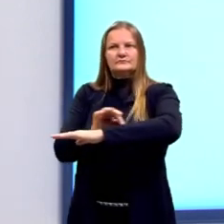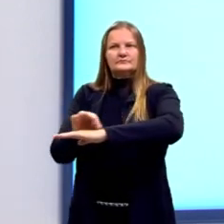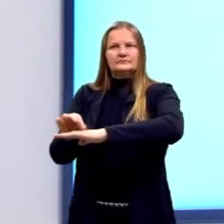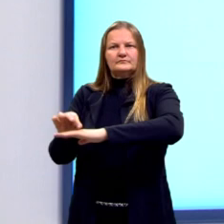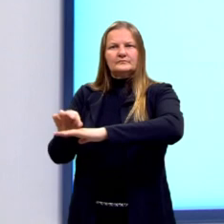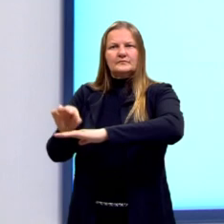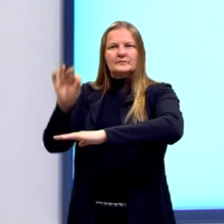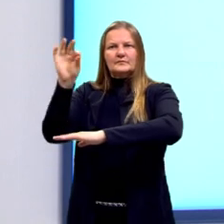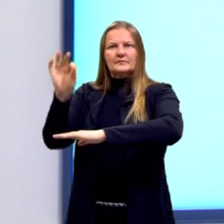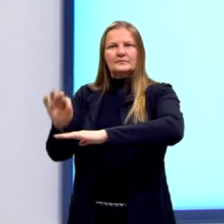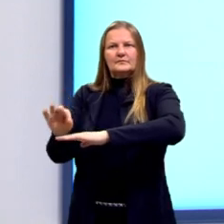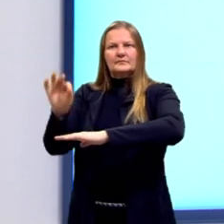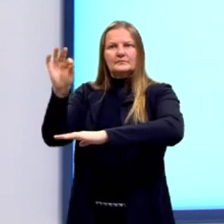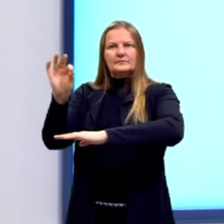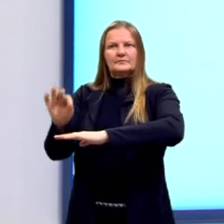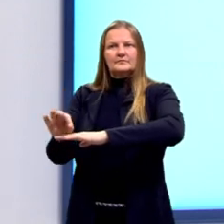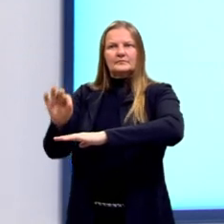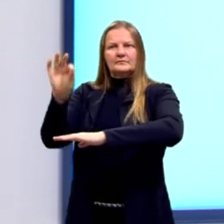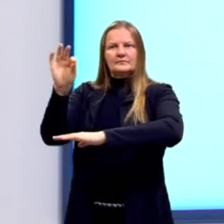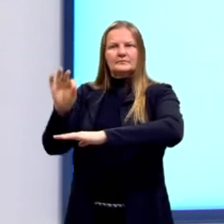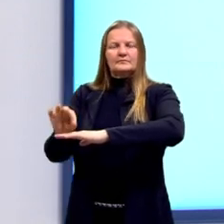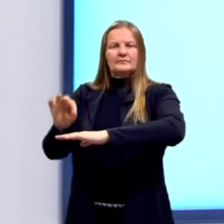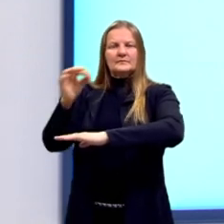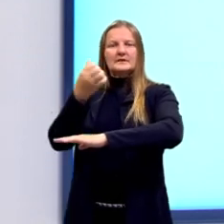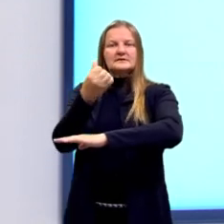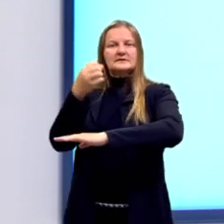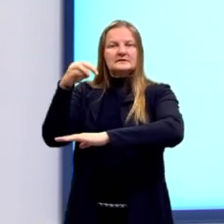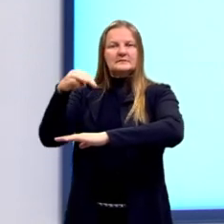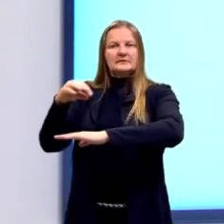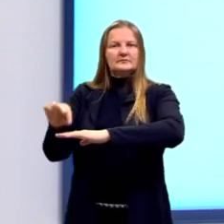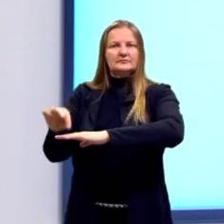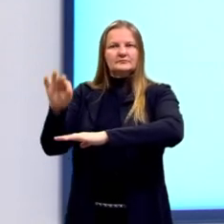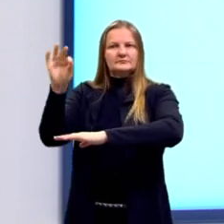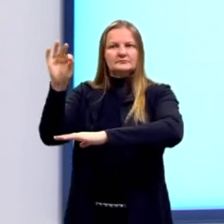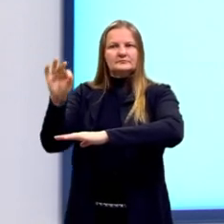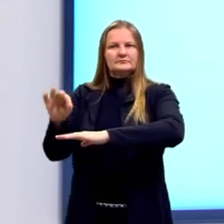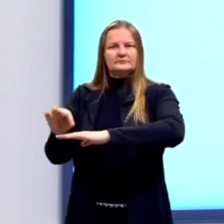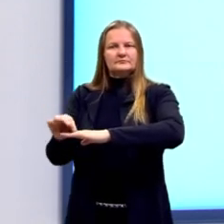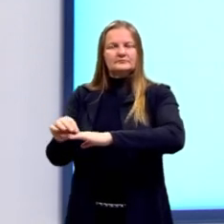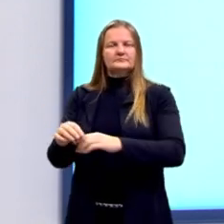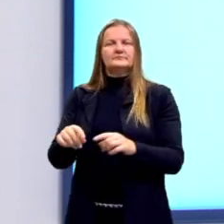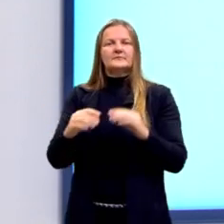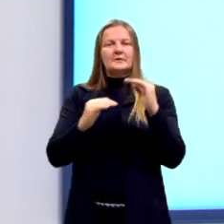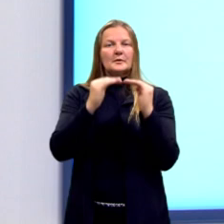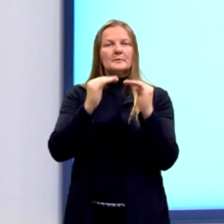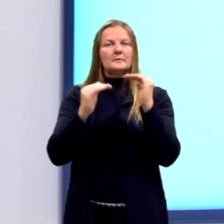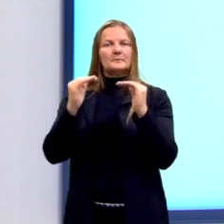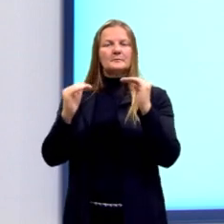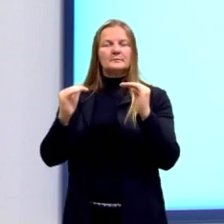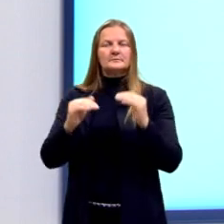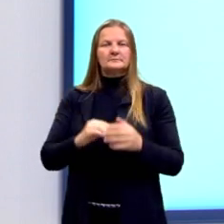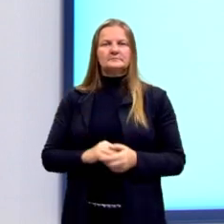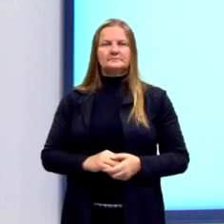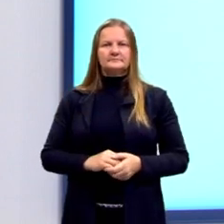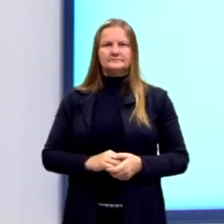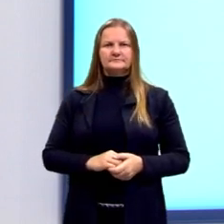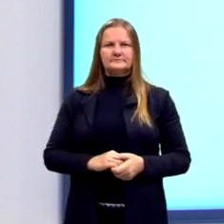é proporcional à altura de 6 metros. Então, temos aqui uma proporção, tá?